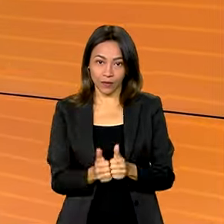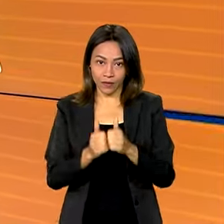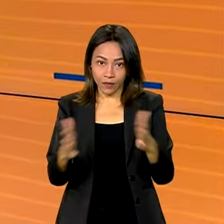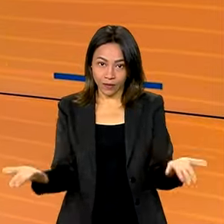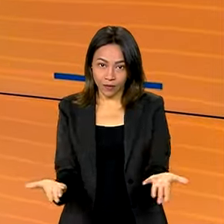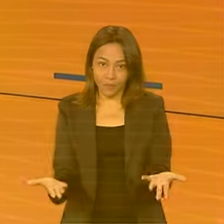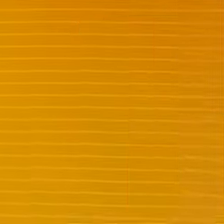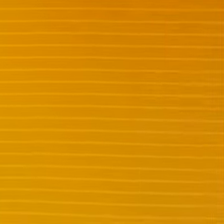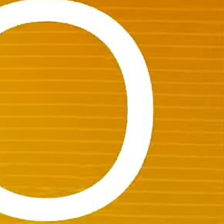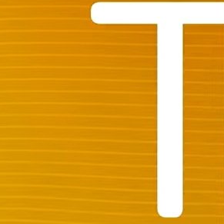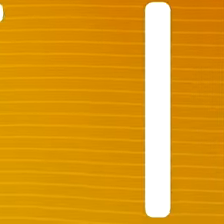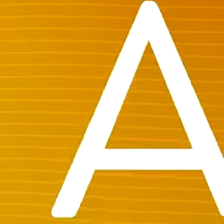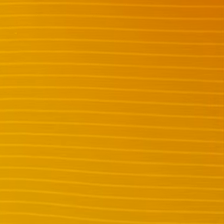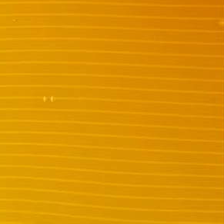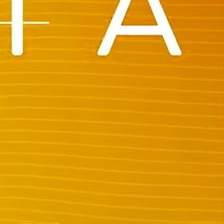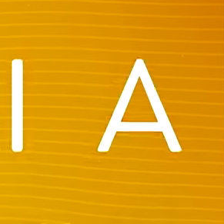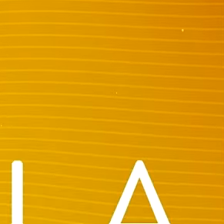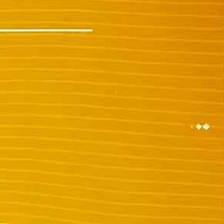agora.